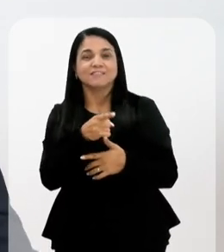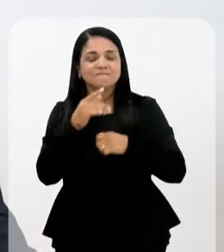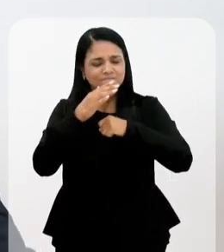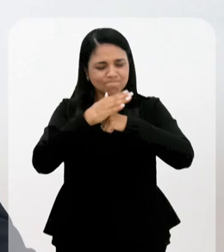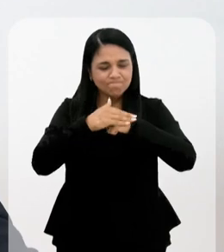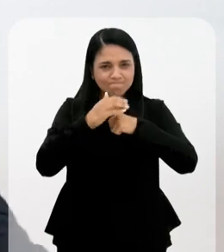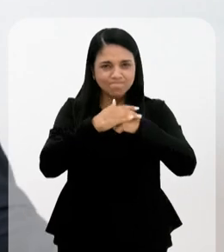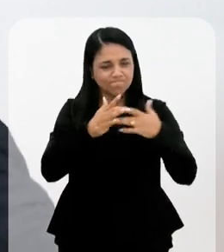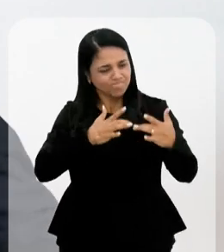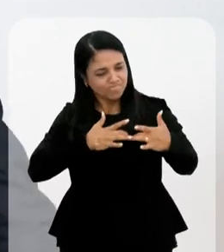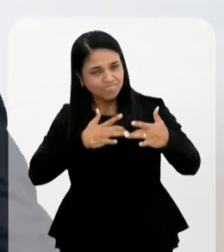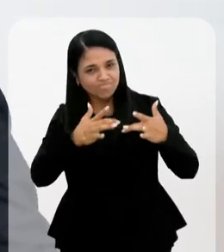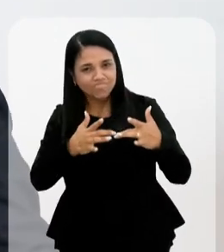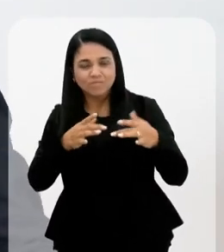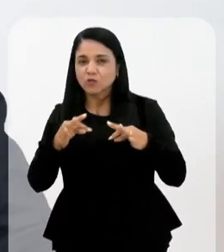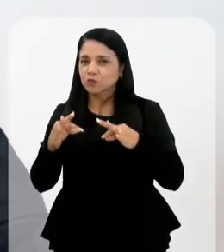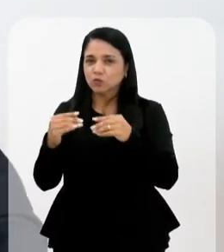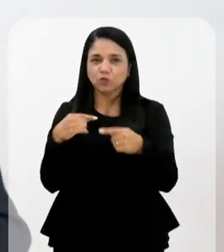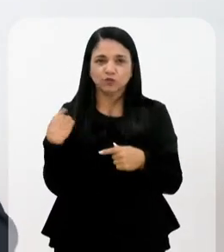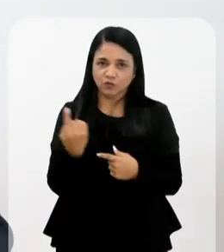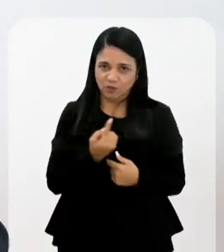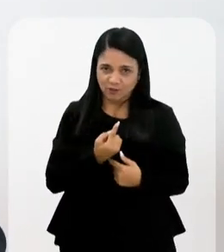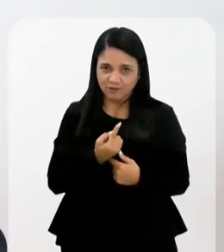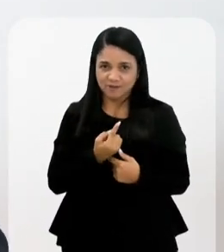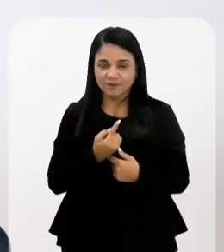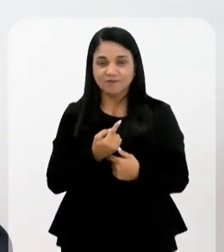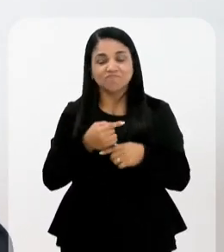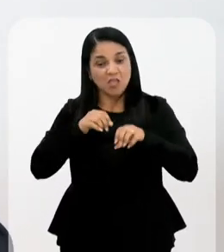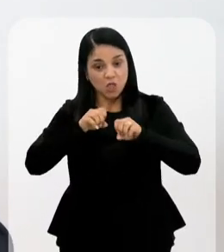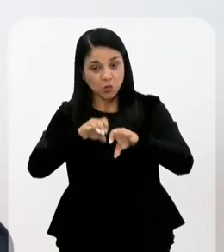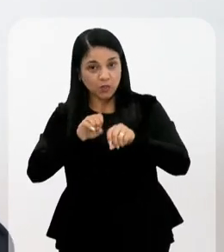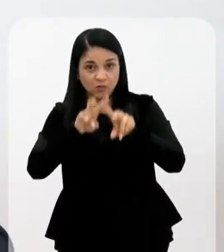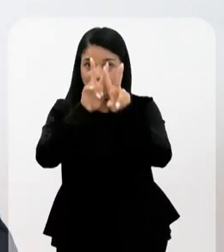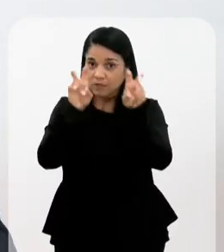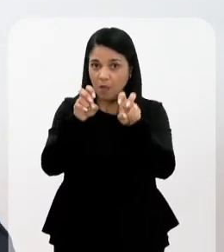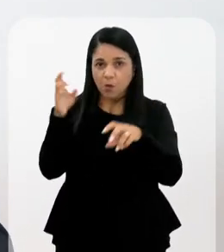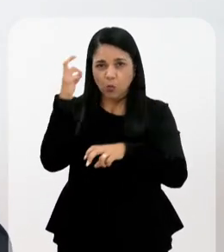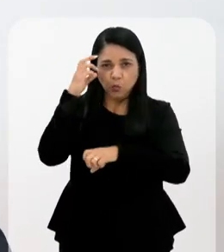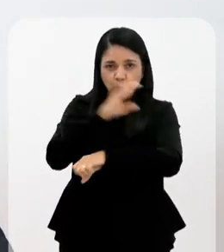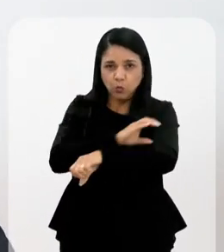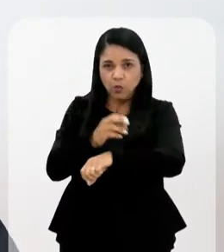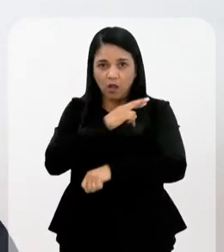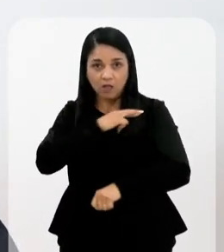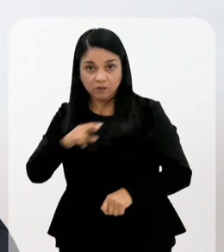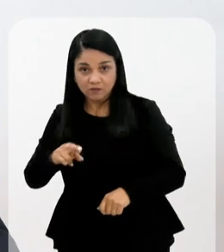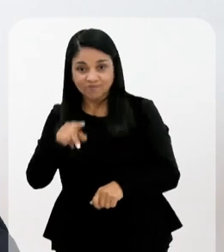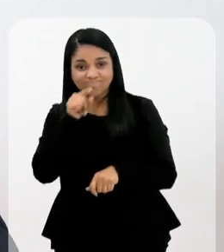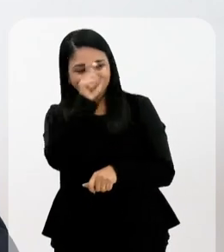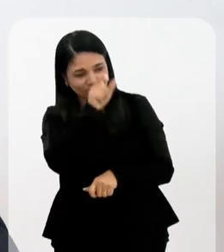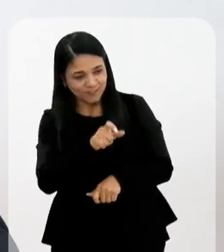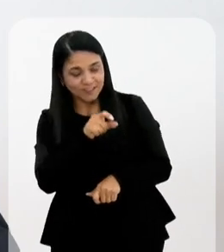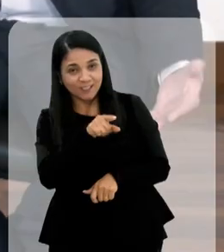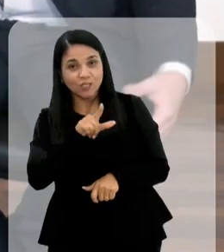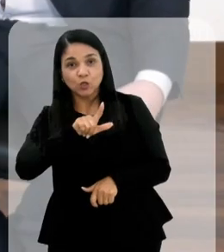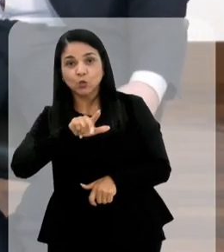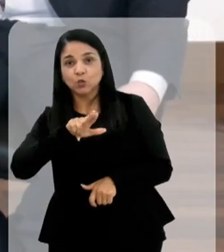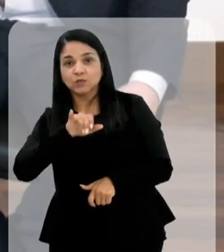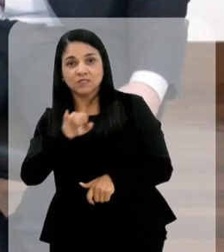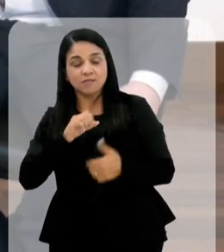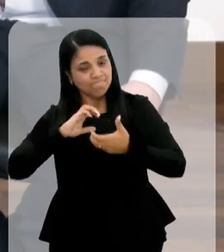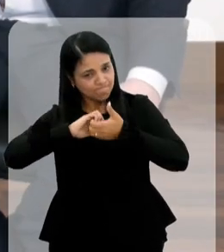generosidade que você tem com a gente, né? Então, assim, falou de educação, falou de cultura, falou de religião,